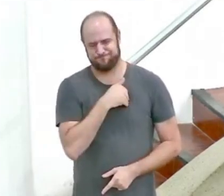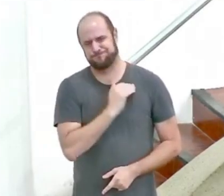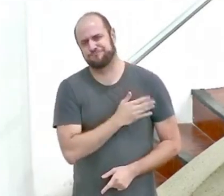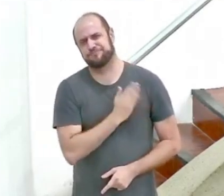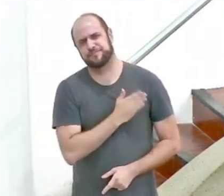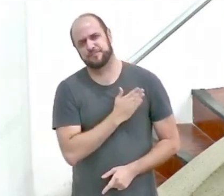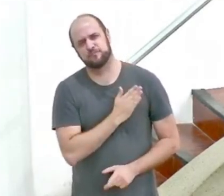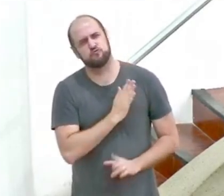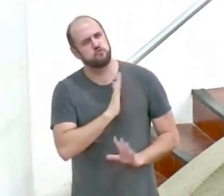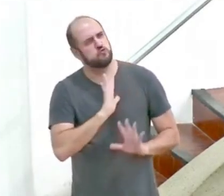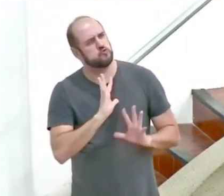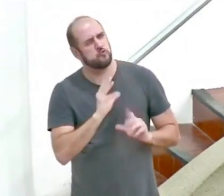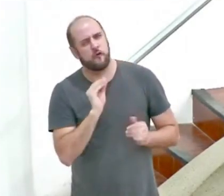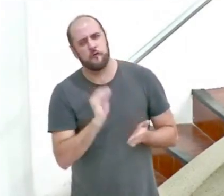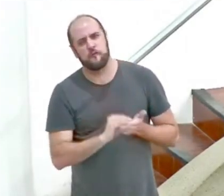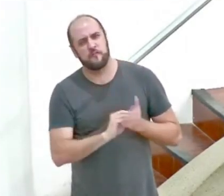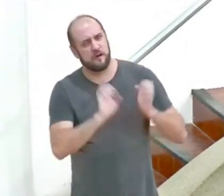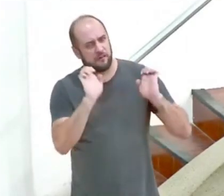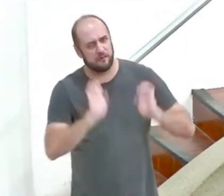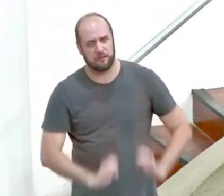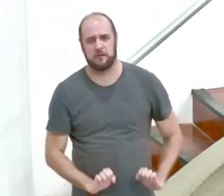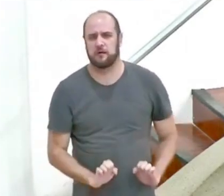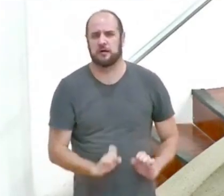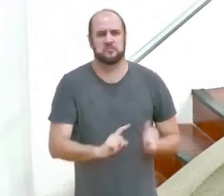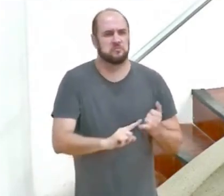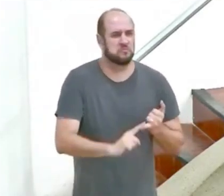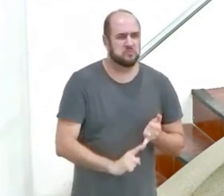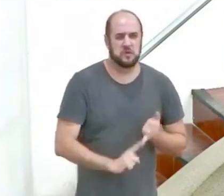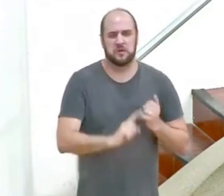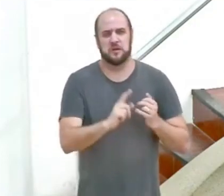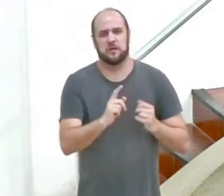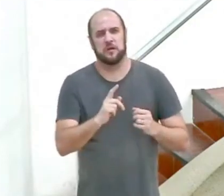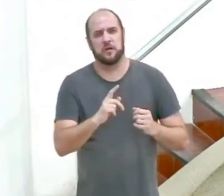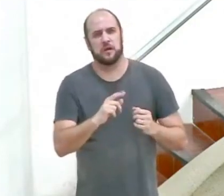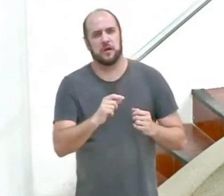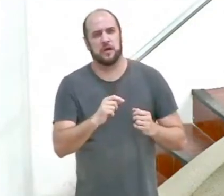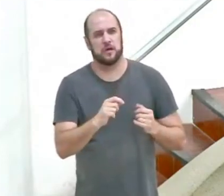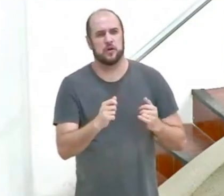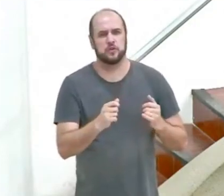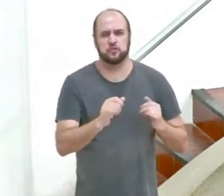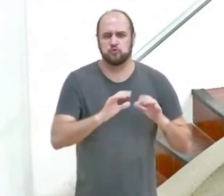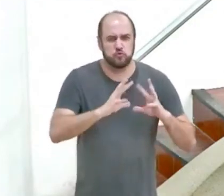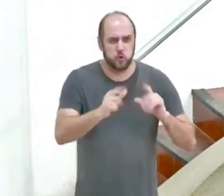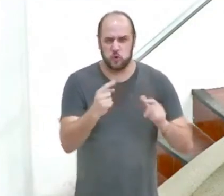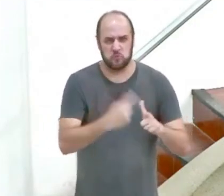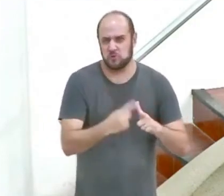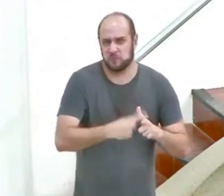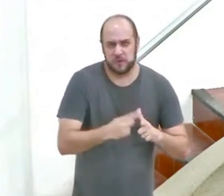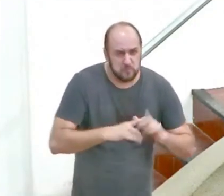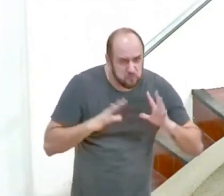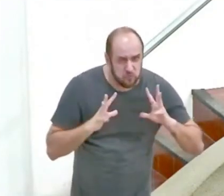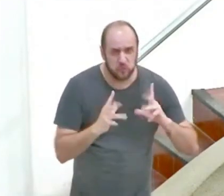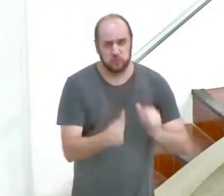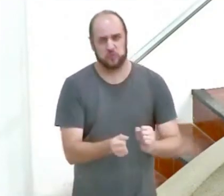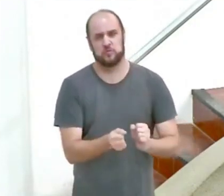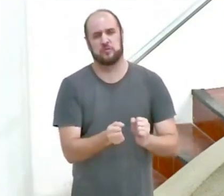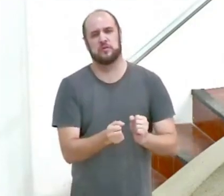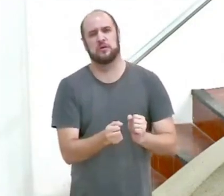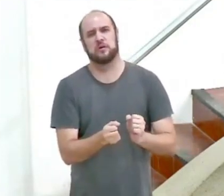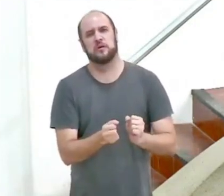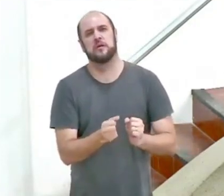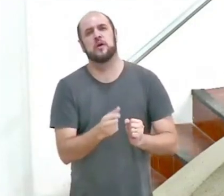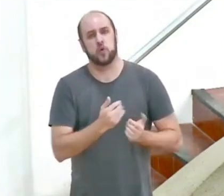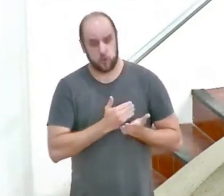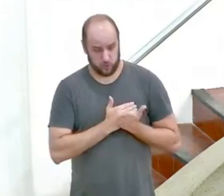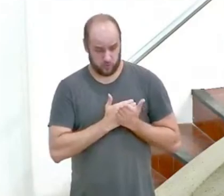imoralidade, qualquer que seja, pornografia, homossexualidade, masturbação, sodomia, tem a sua origem nas paixões